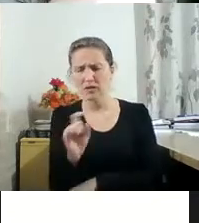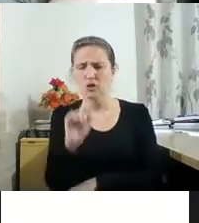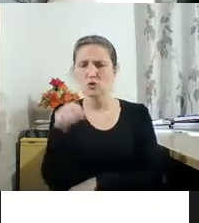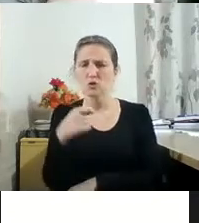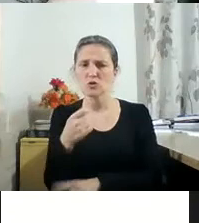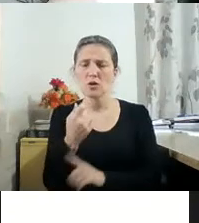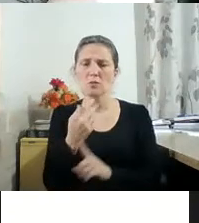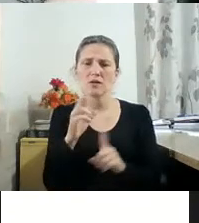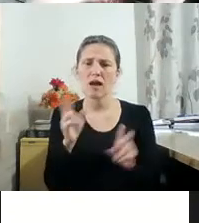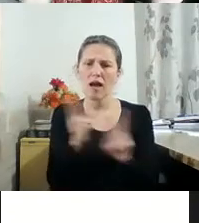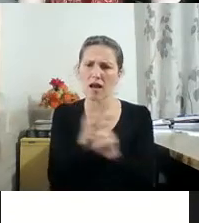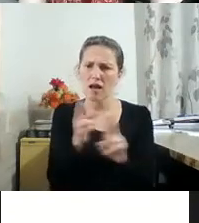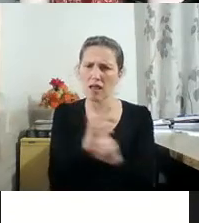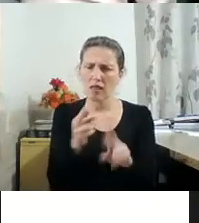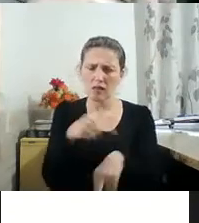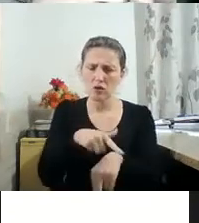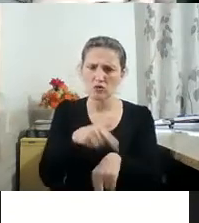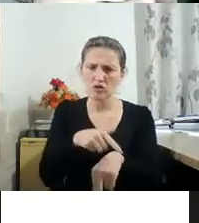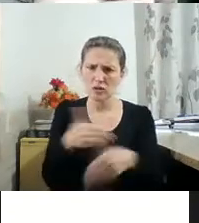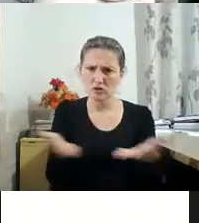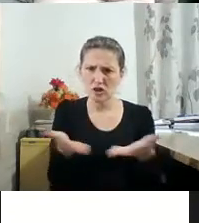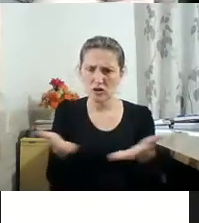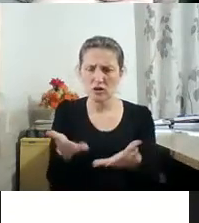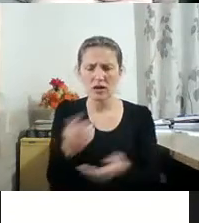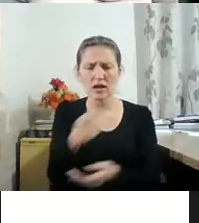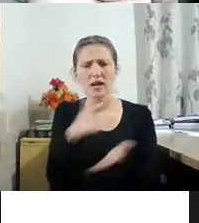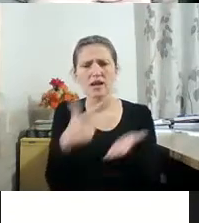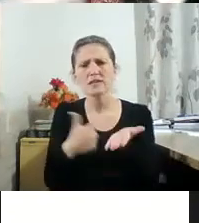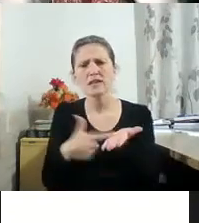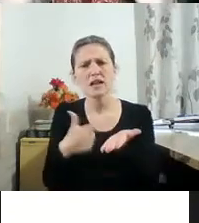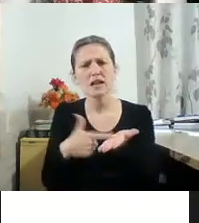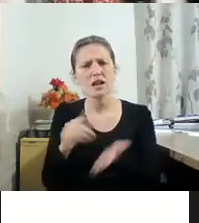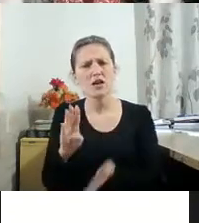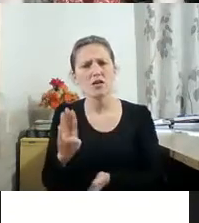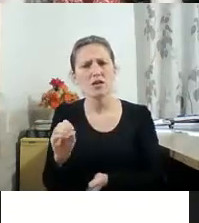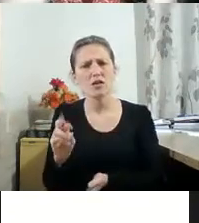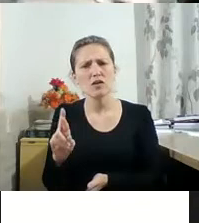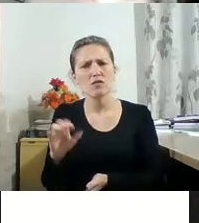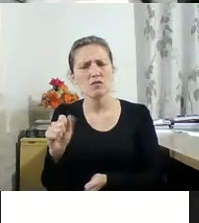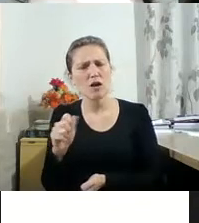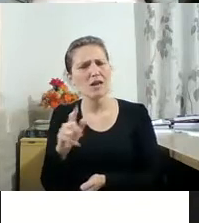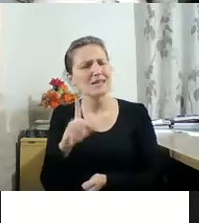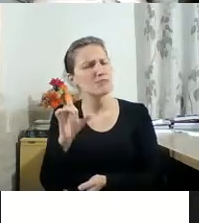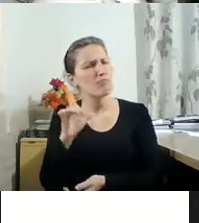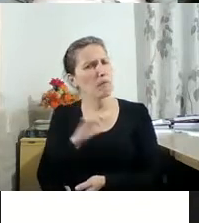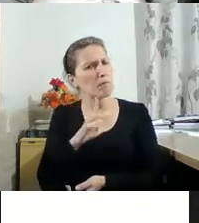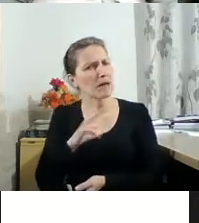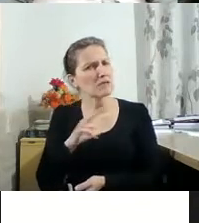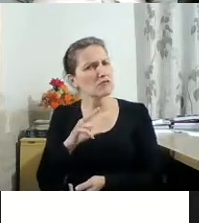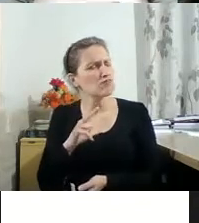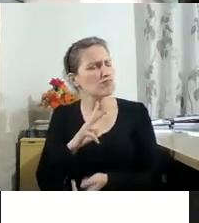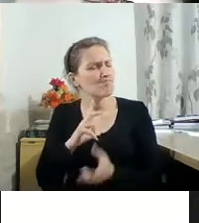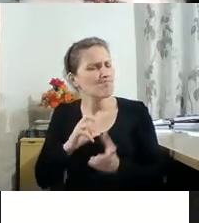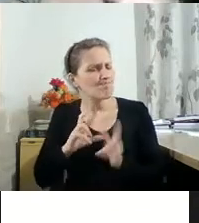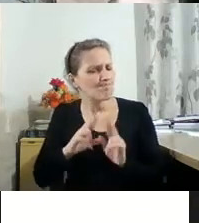atuais, que eu acho que esse livro de Boris é muito particular na cocina do livro, como estávamos falando esses dias também,